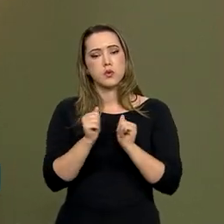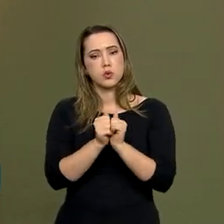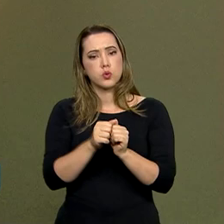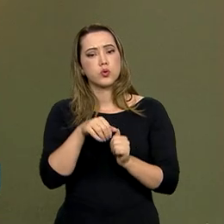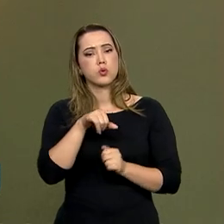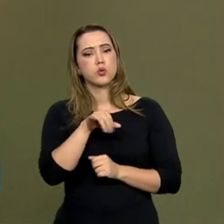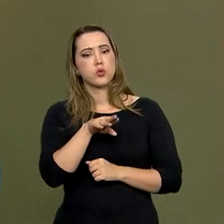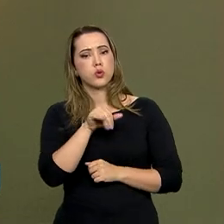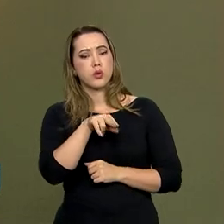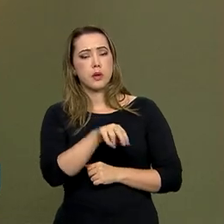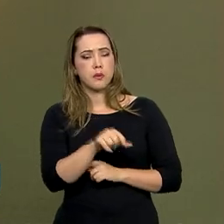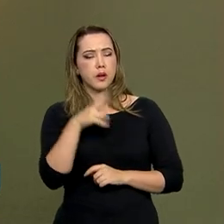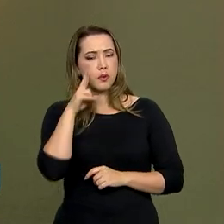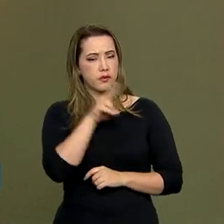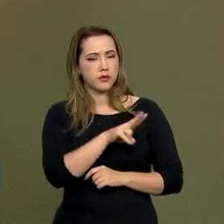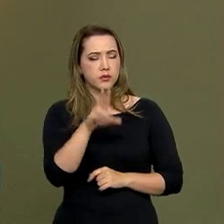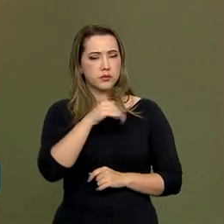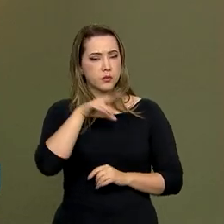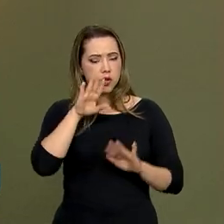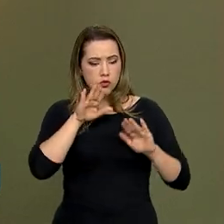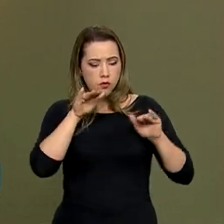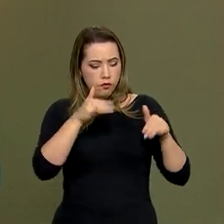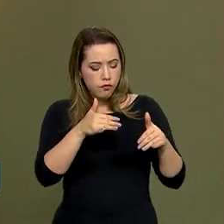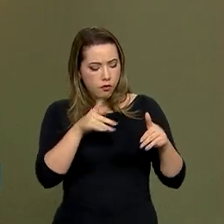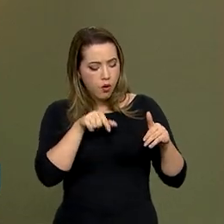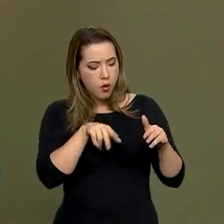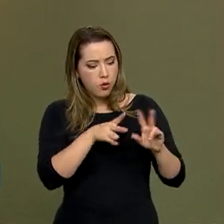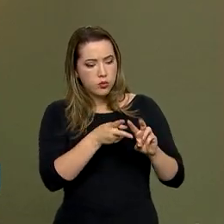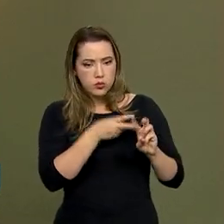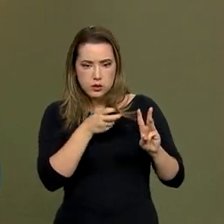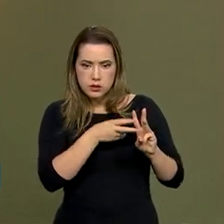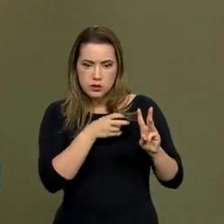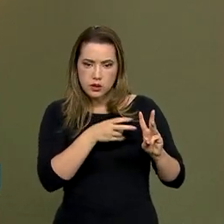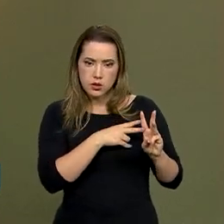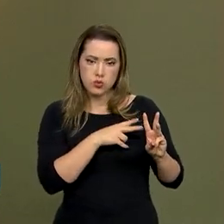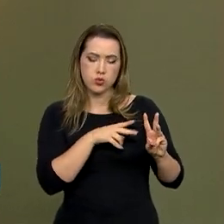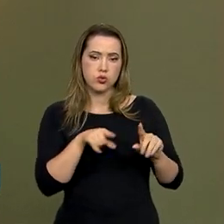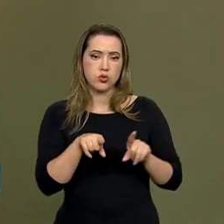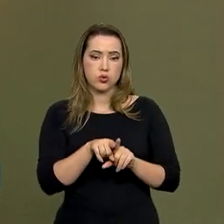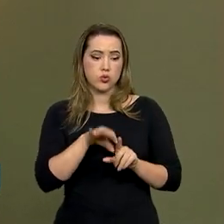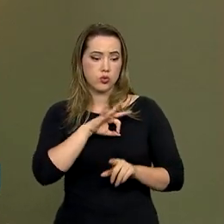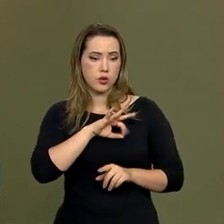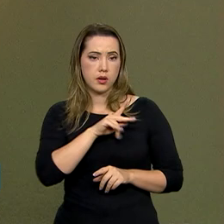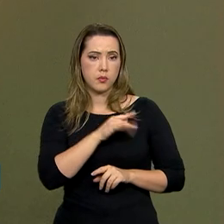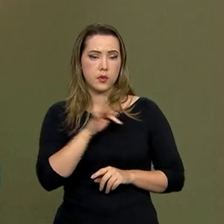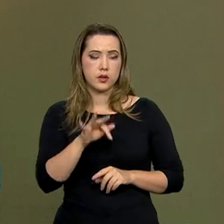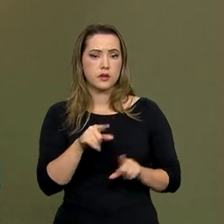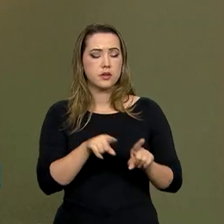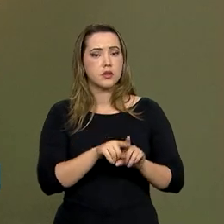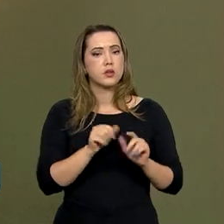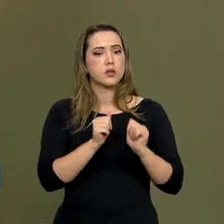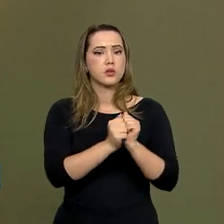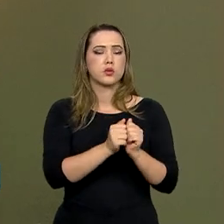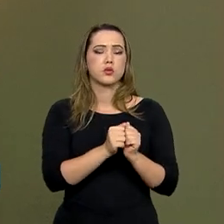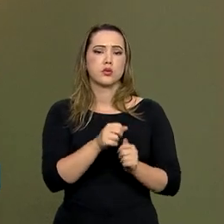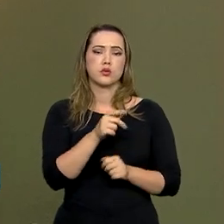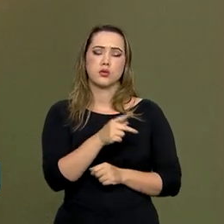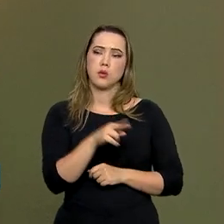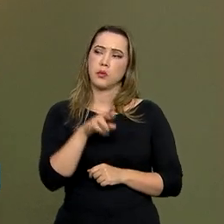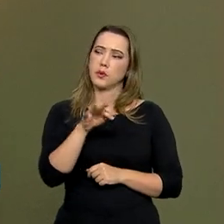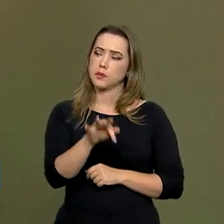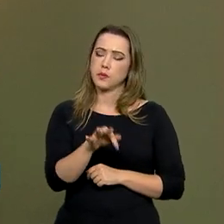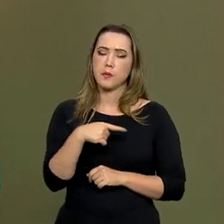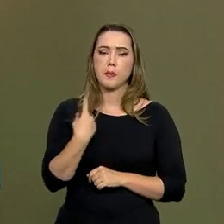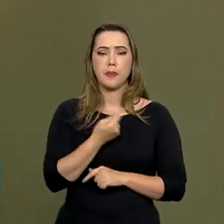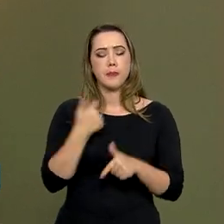o IBAMA olhando mais propriamente para a terra indígena, junto com a Polícia Federal, Polícia Rodoviária Federal, começamos a fazer uma